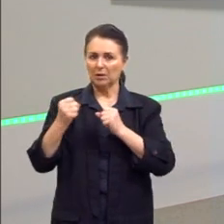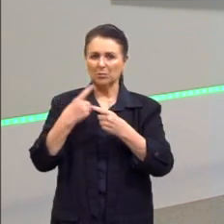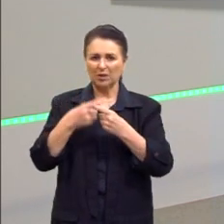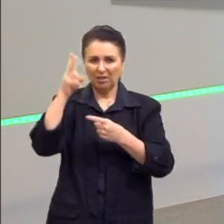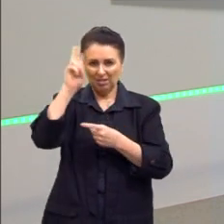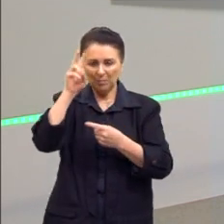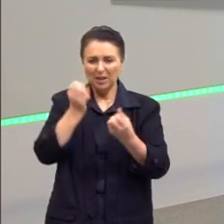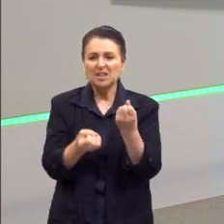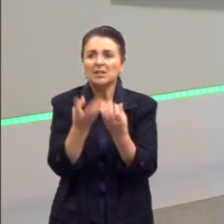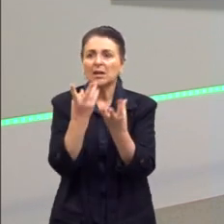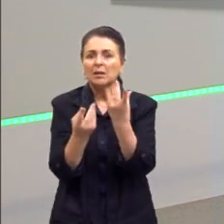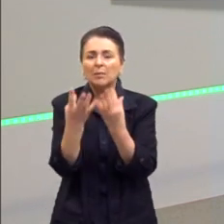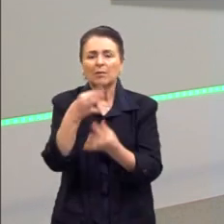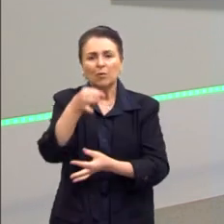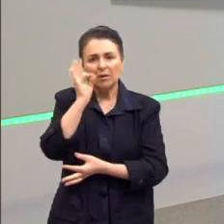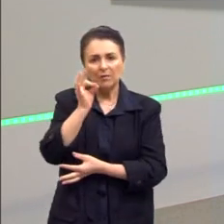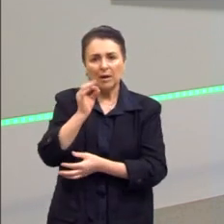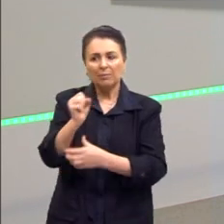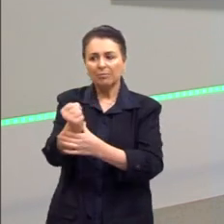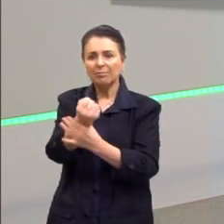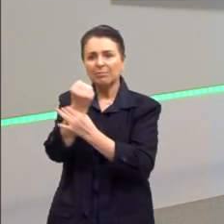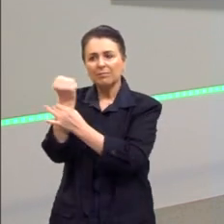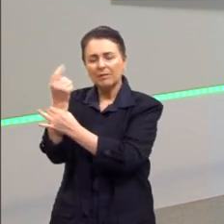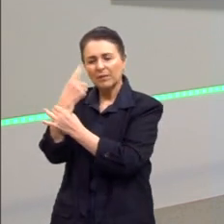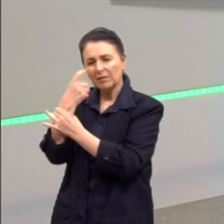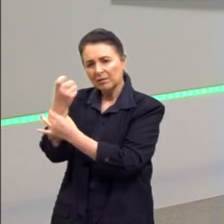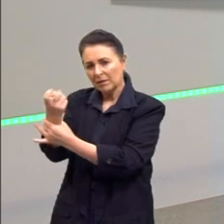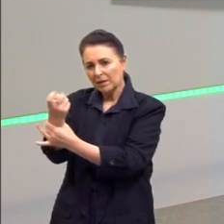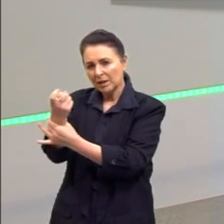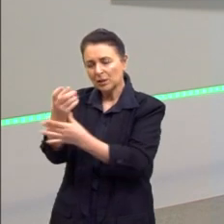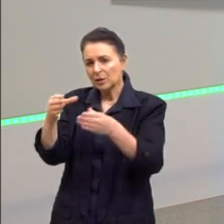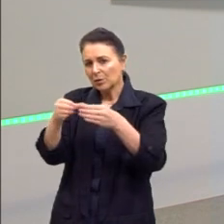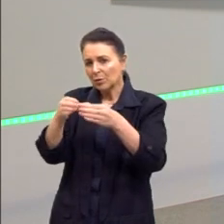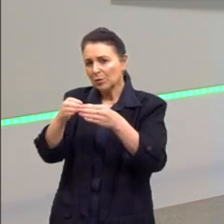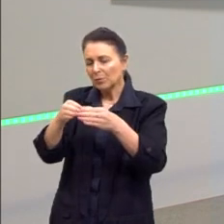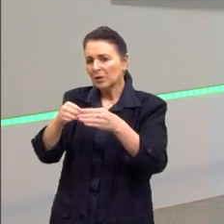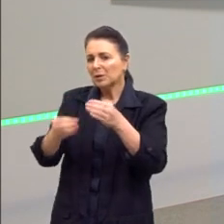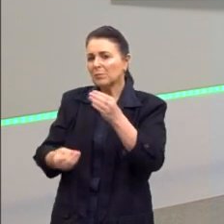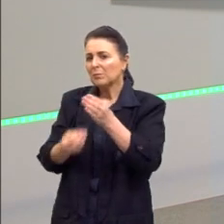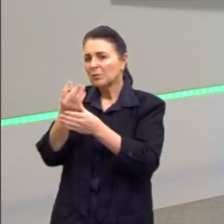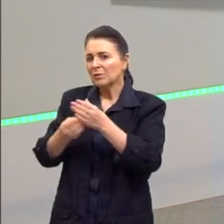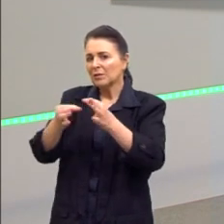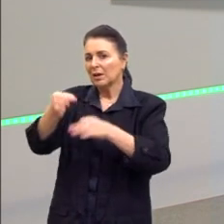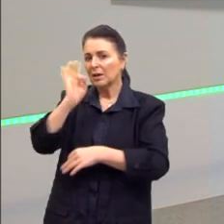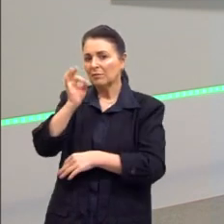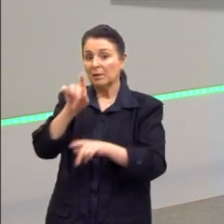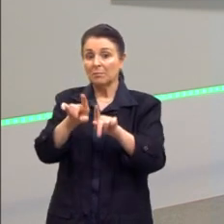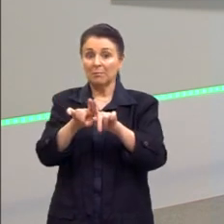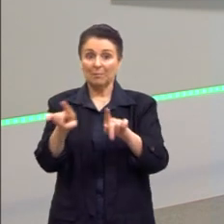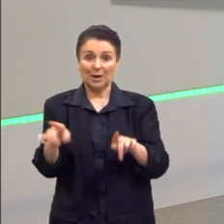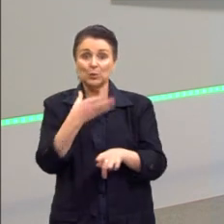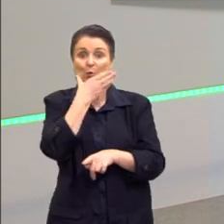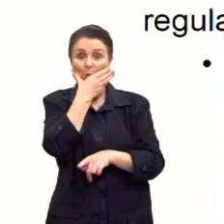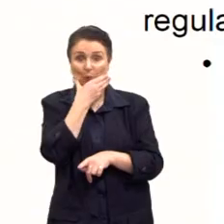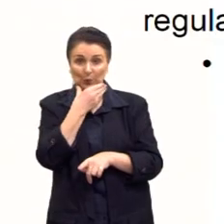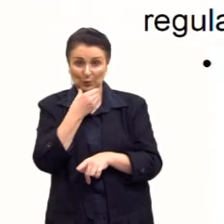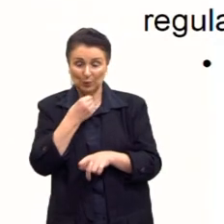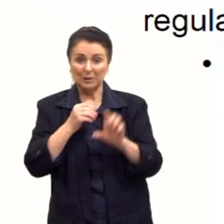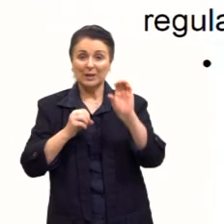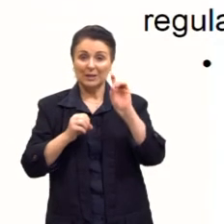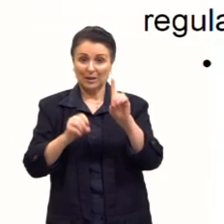para defender o interesse dos oligarcas, dos fazendeiros. Só que o próprio Adam Smith, isso é muito interessante,